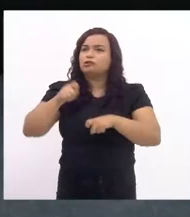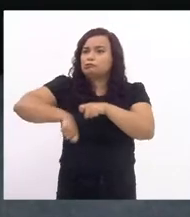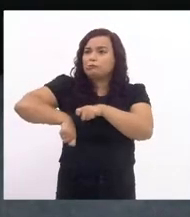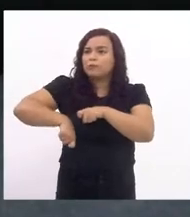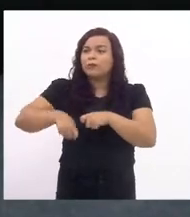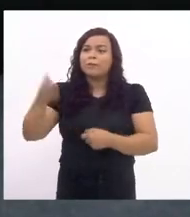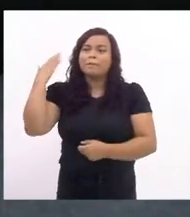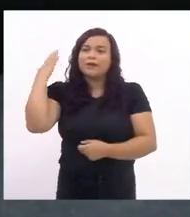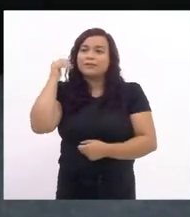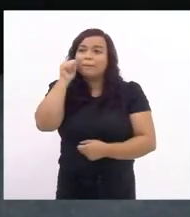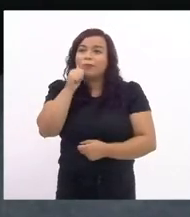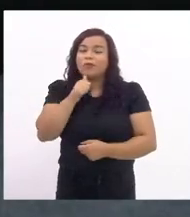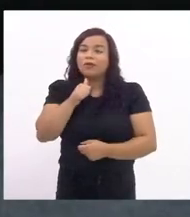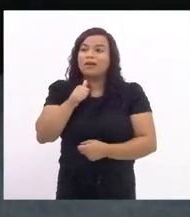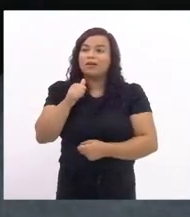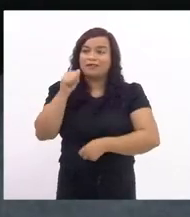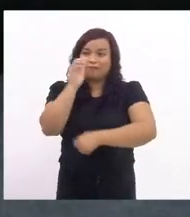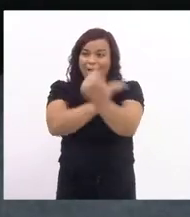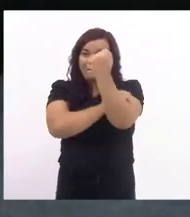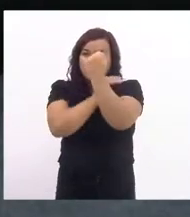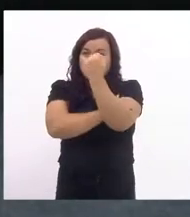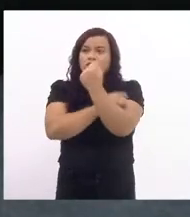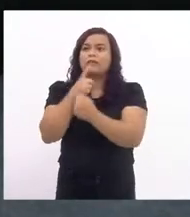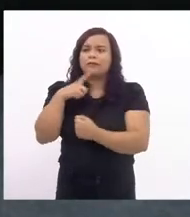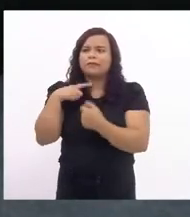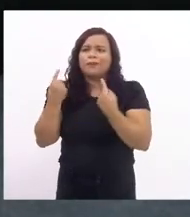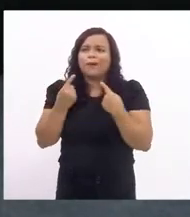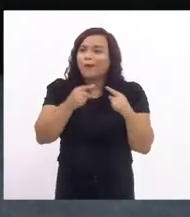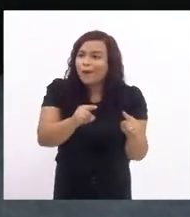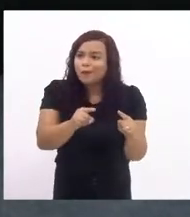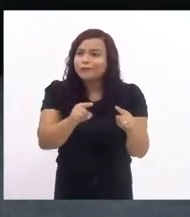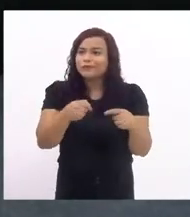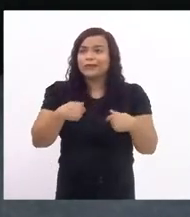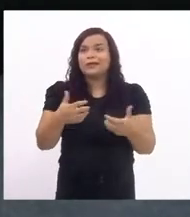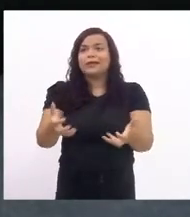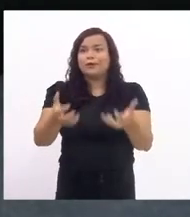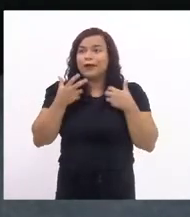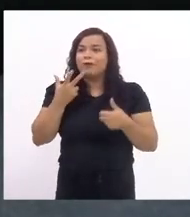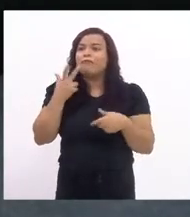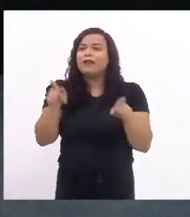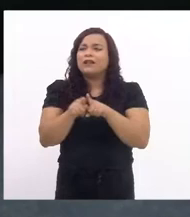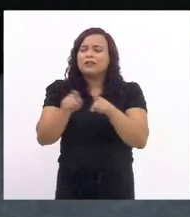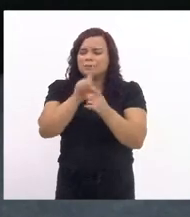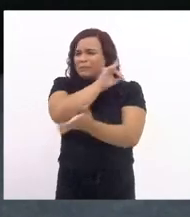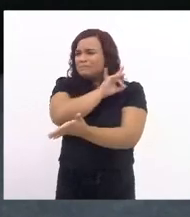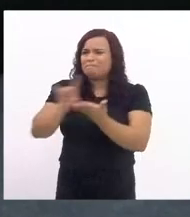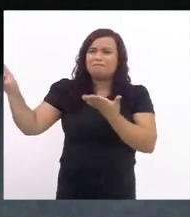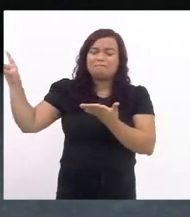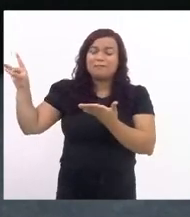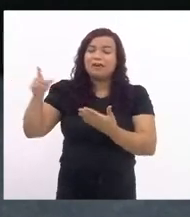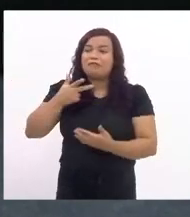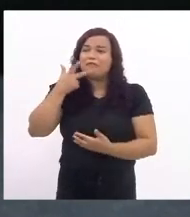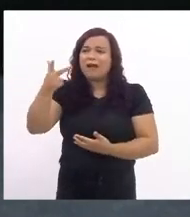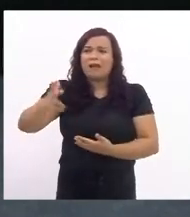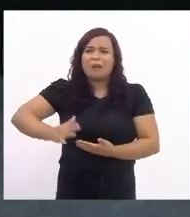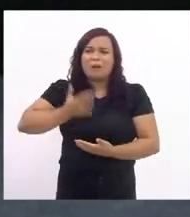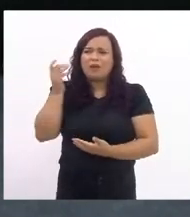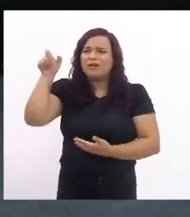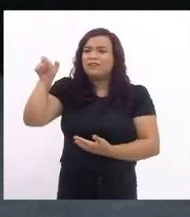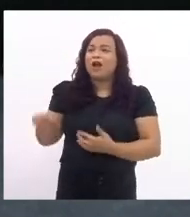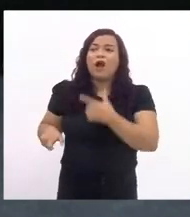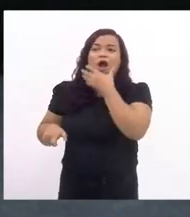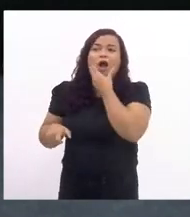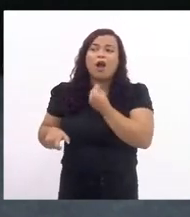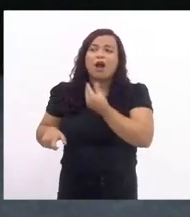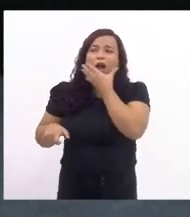contra queria repudiar também aquela fala infeliz do deputado de São Paulo conhecido como